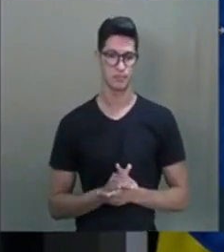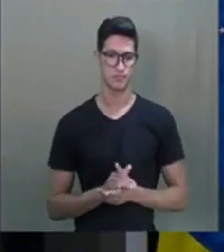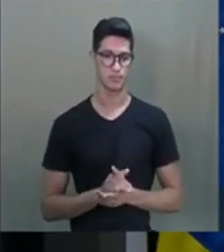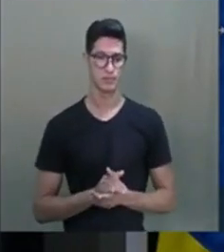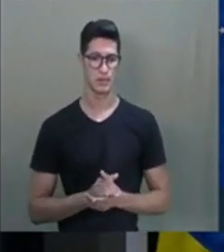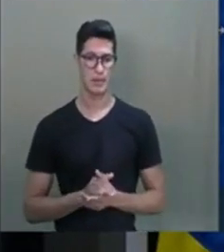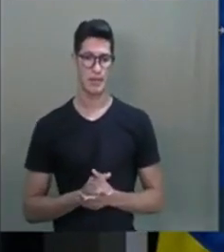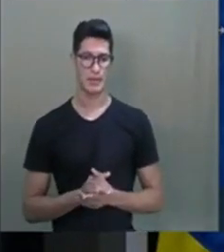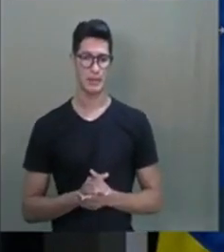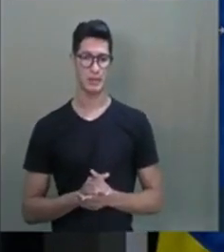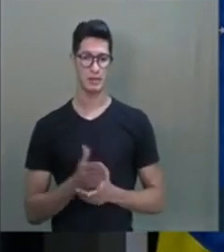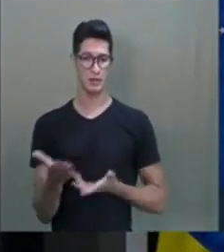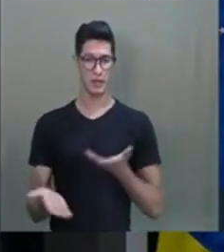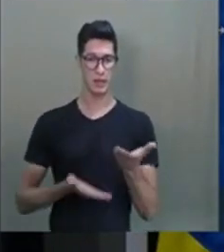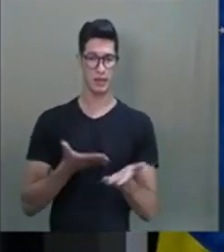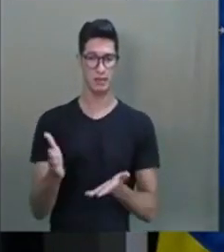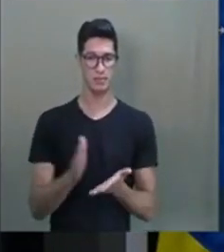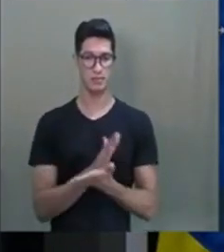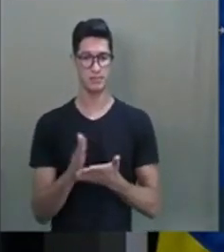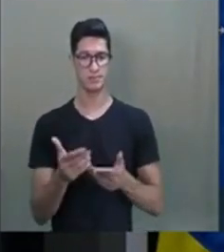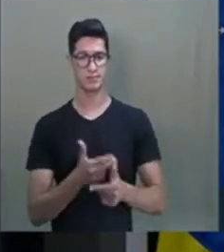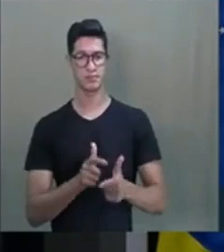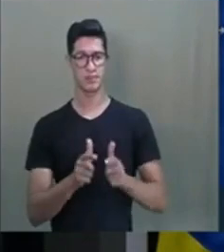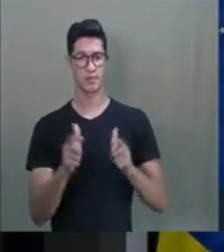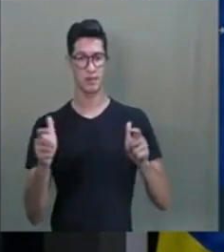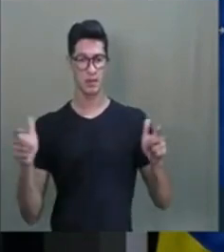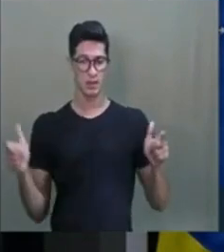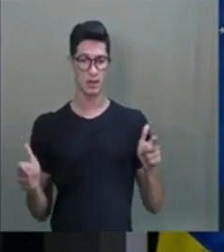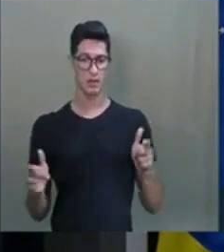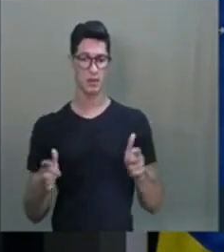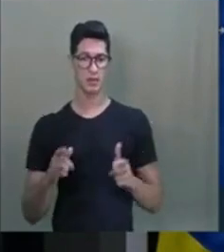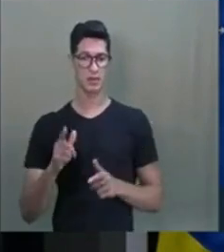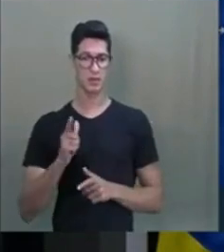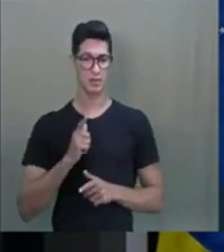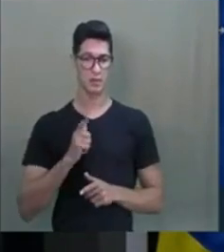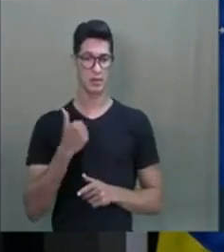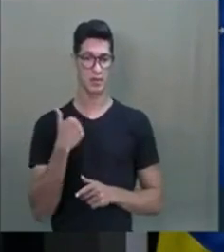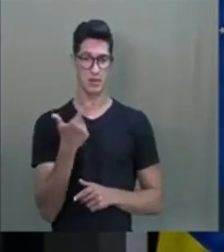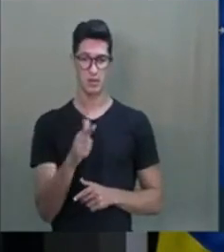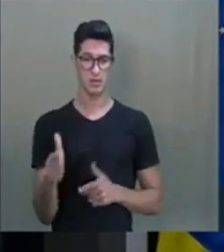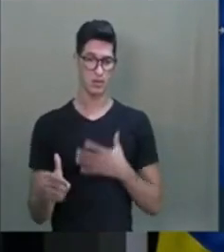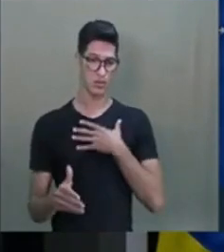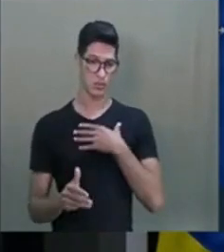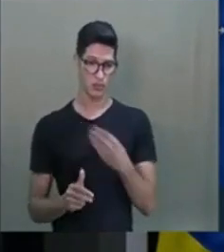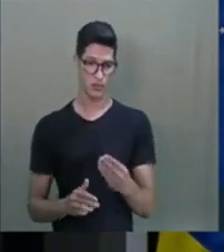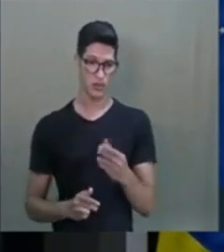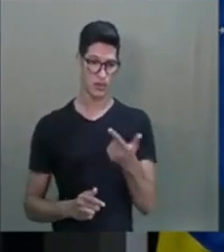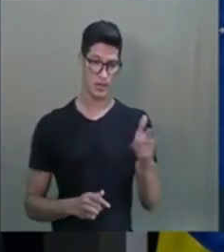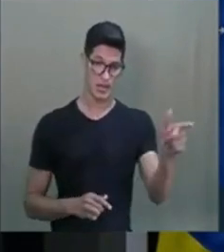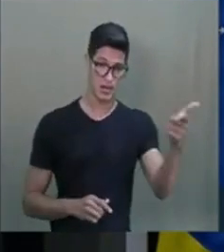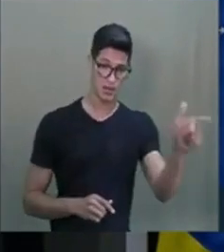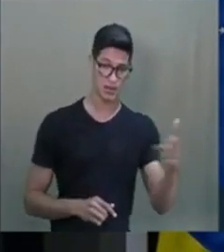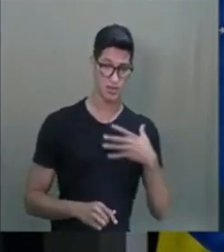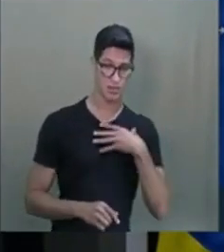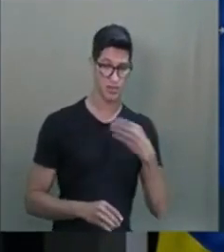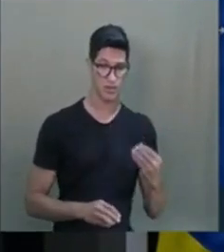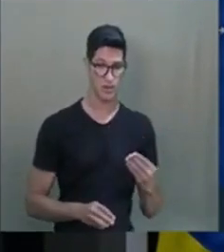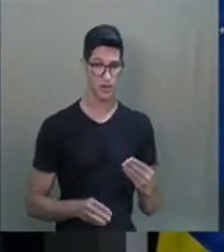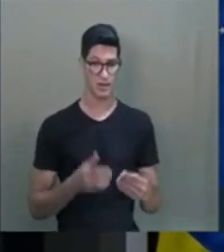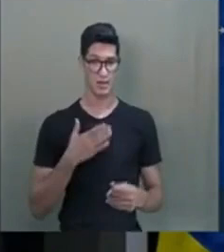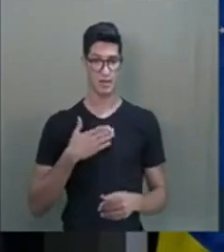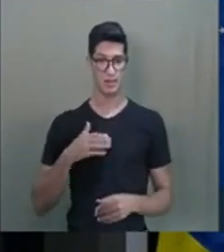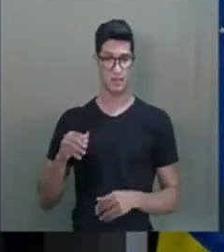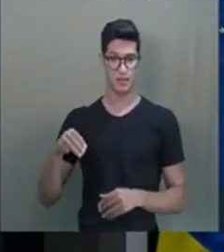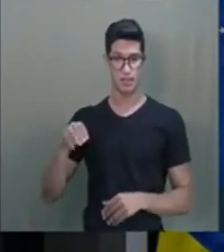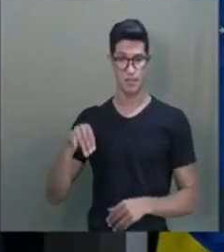Então, esse estar a serviço de algo maior, ele se colocou várias vezes. Eu não tenho filhos, ele também não teve filhos. A Mimansa